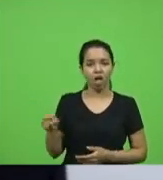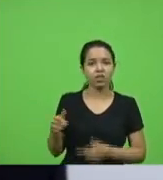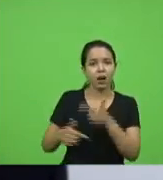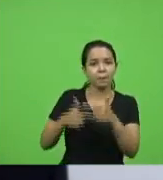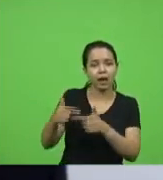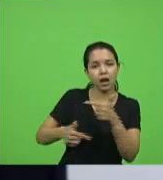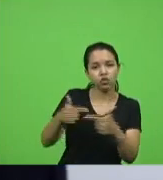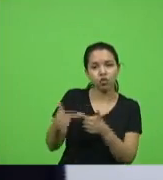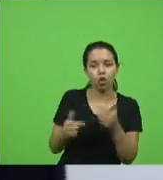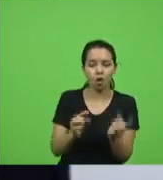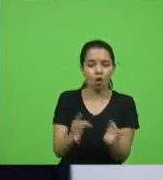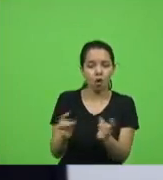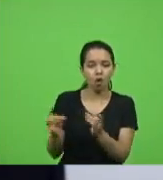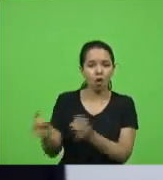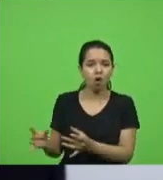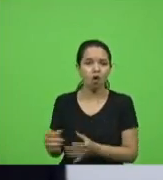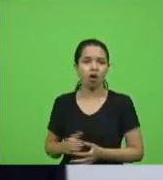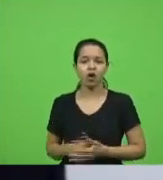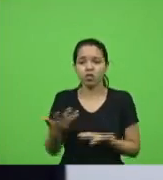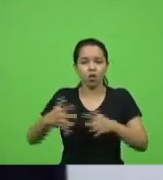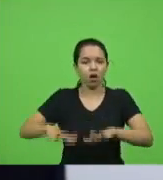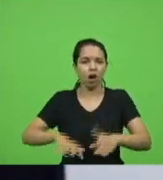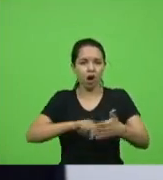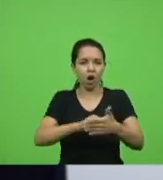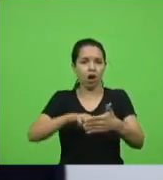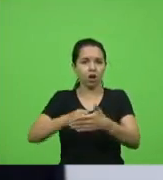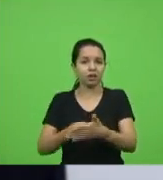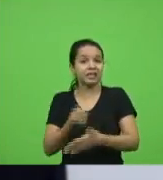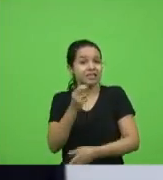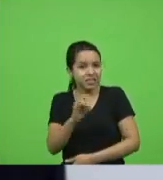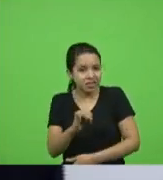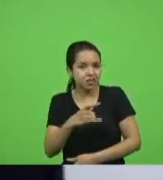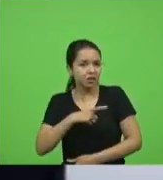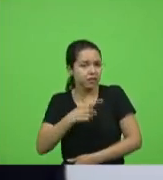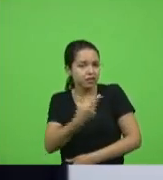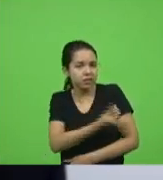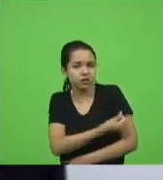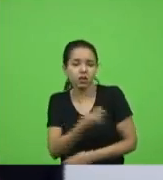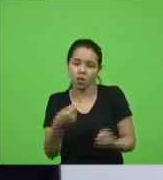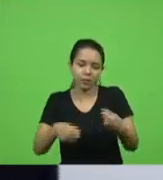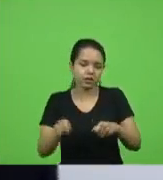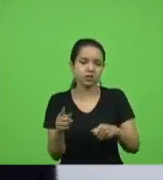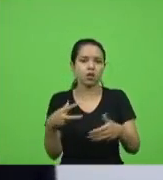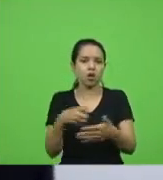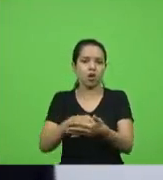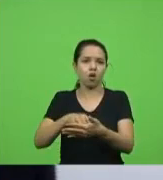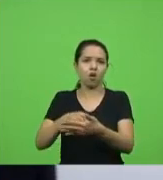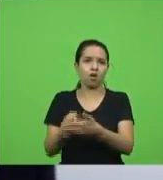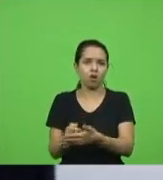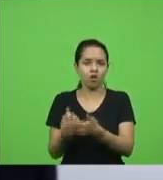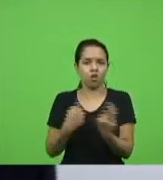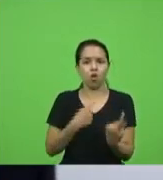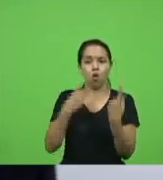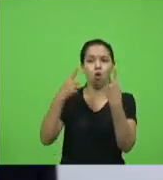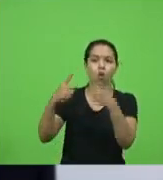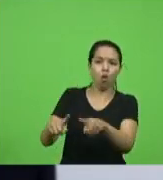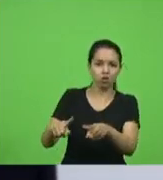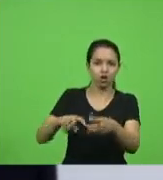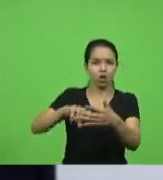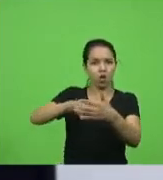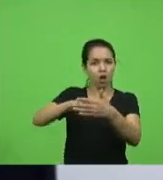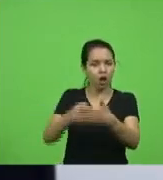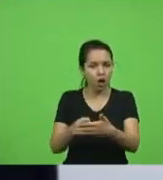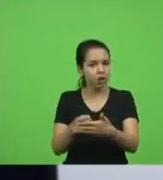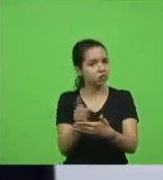lockdown se tiver vacina não precisa lockdown então não vamos protestar contra o lockdown vamos